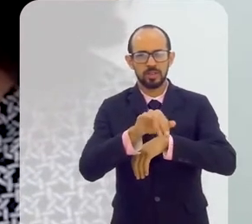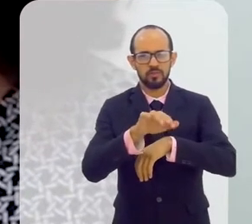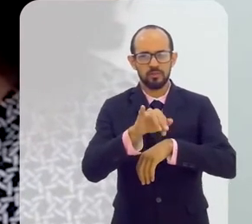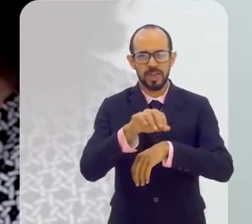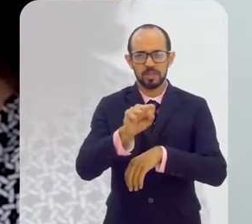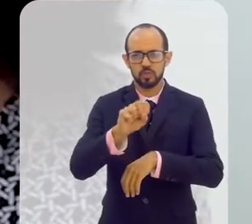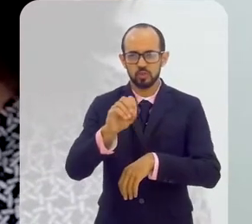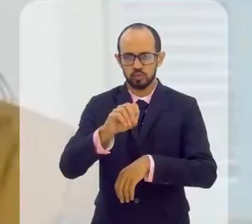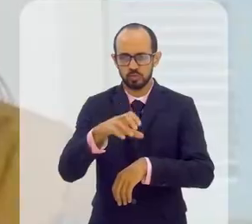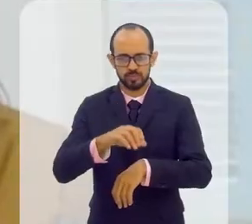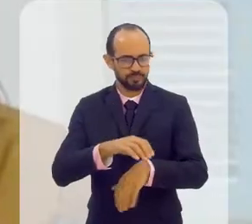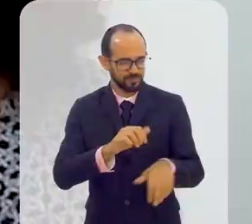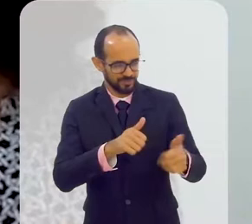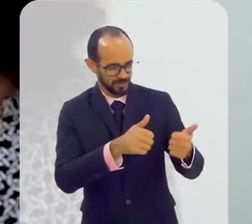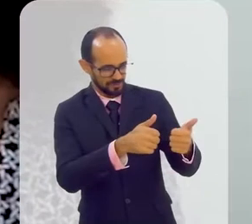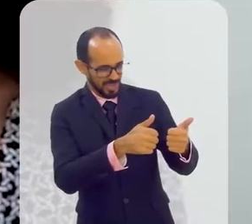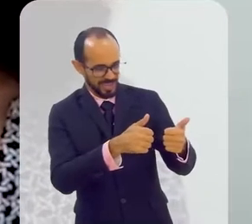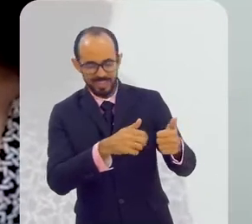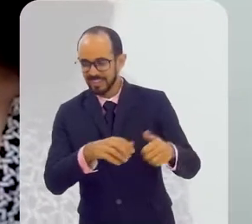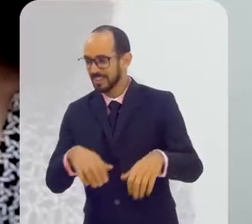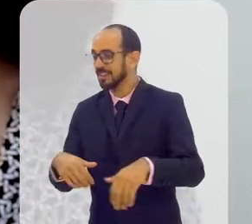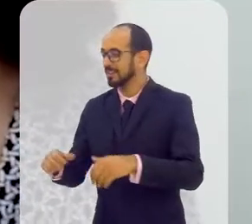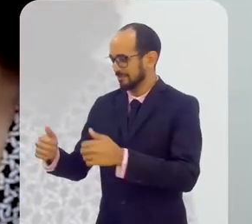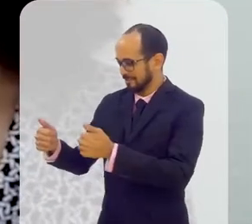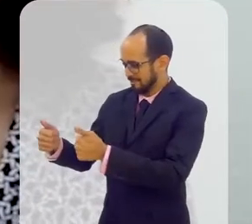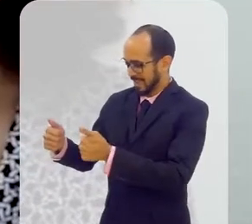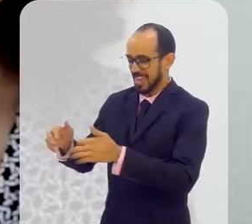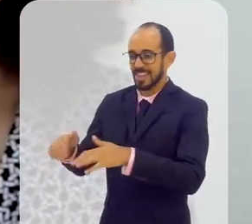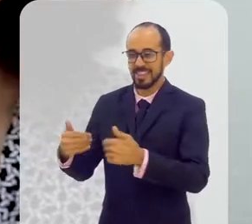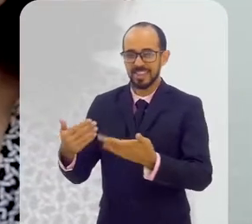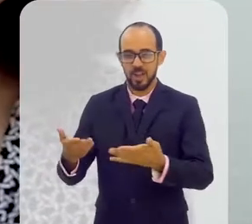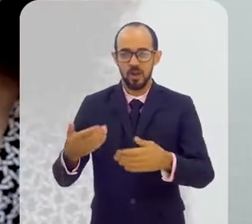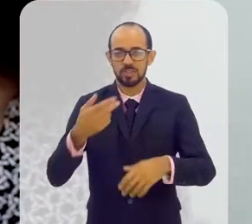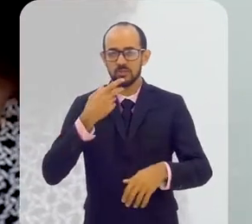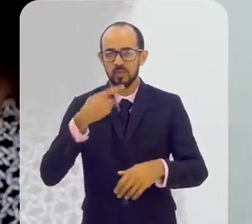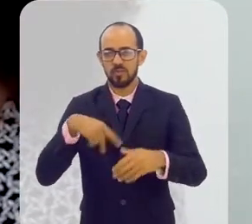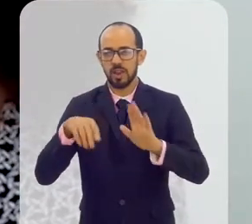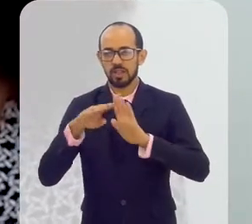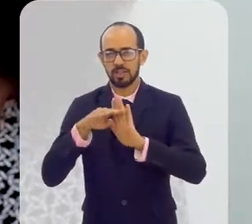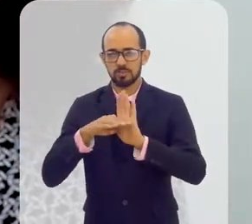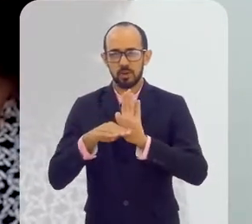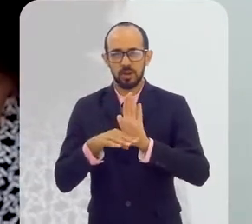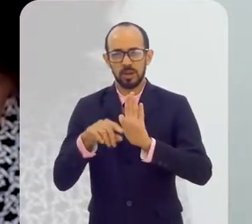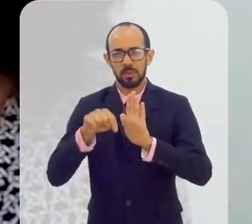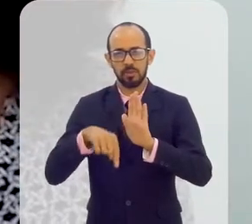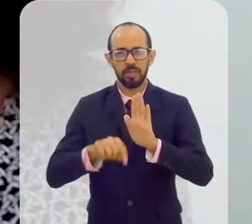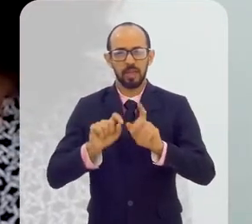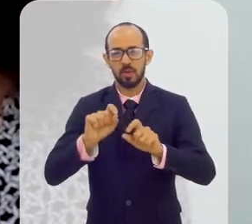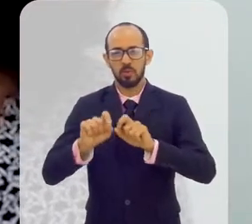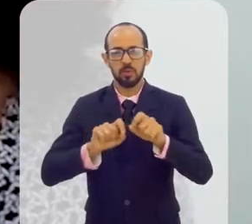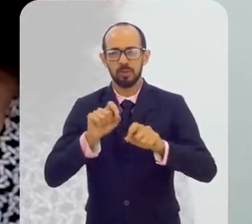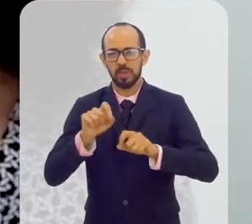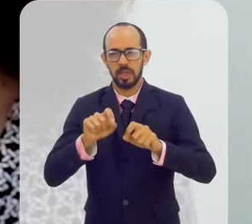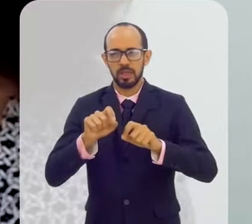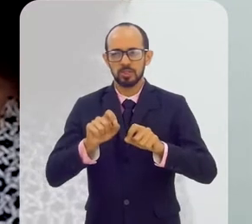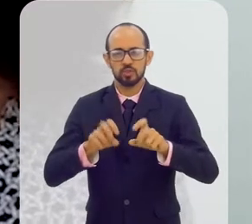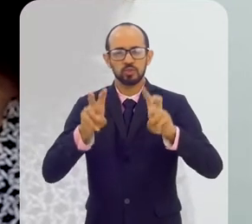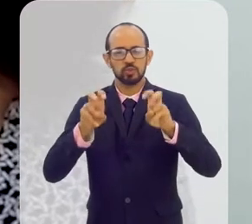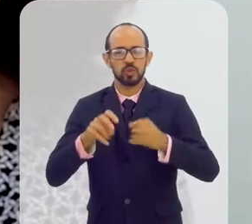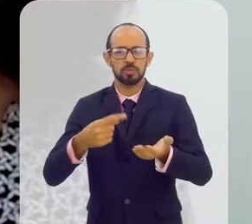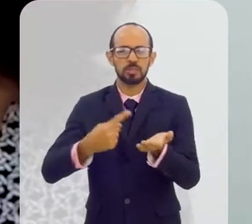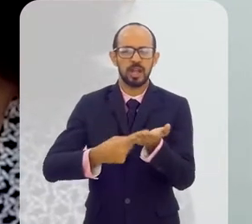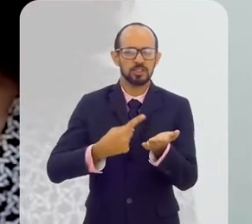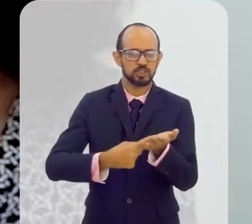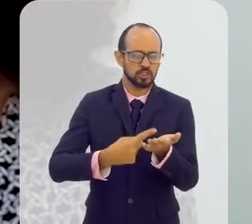Verônica, tudo bem? Tudo bom, gente. A gente vem falando ao longo de todo esse programa sobre agendas que são muito importantes para a gente pensar o